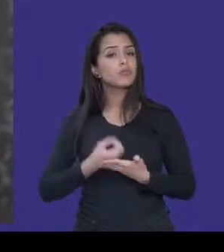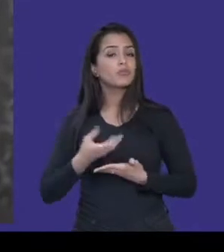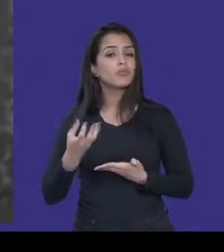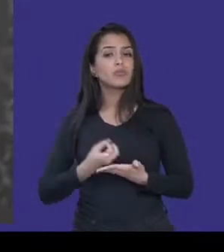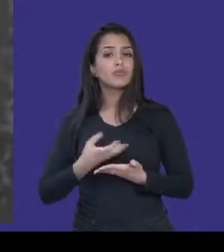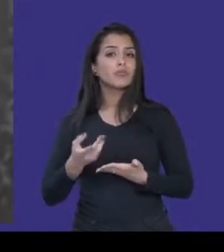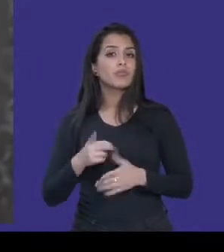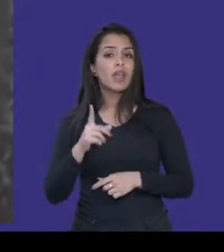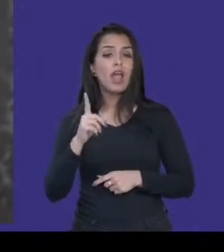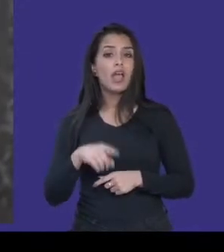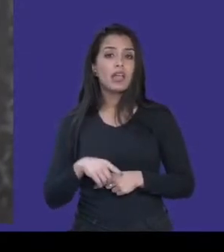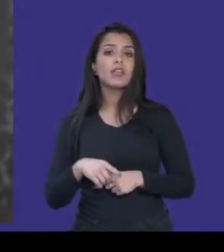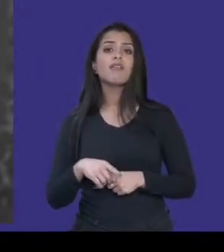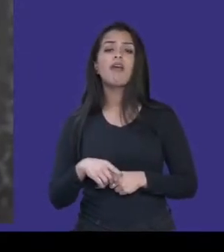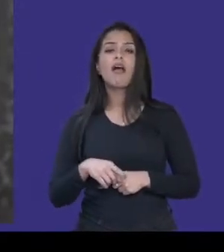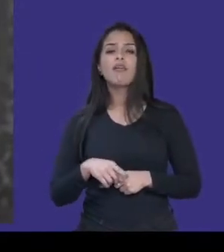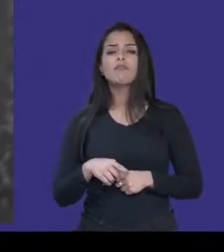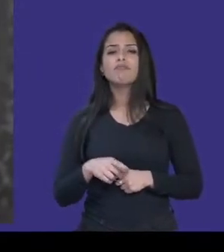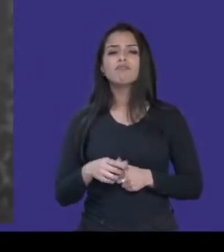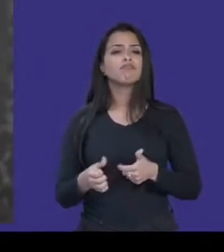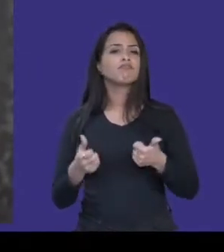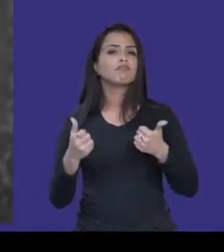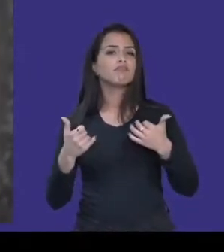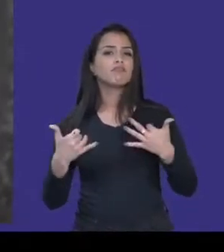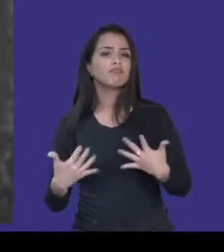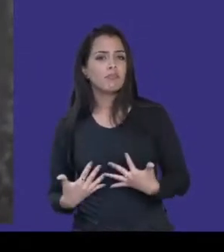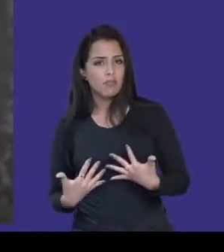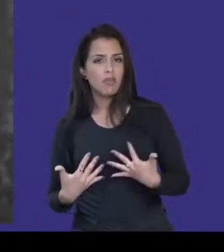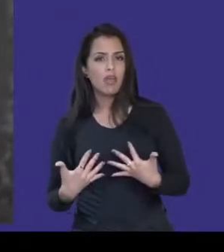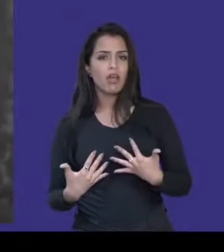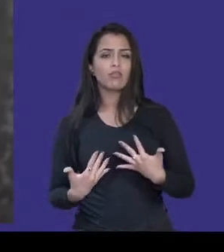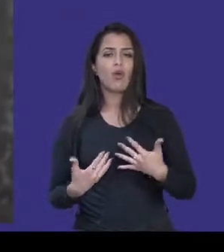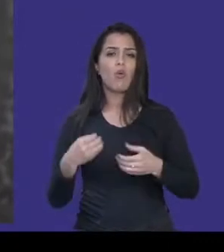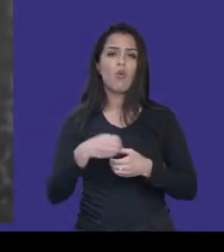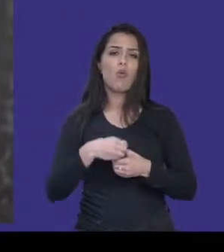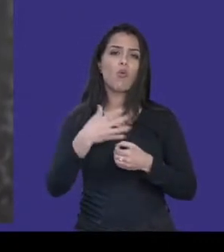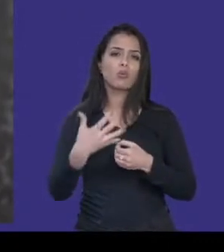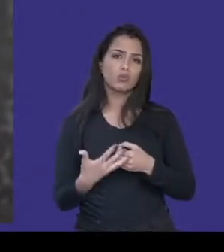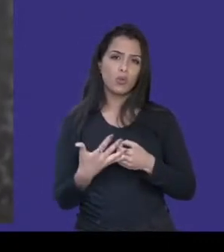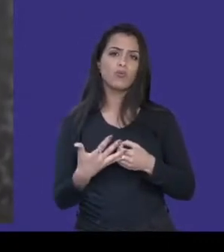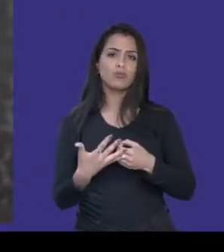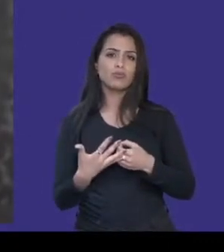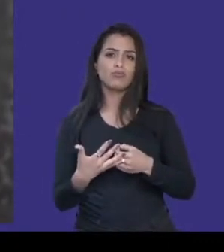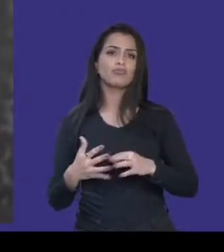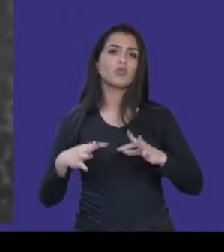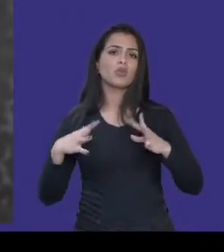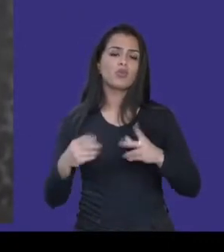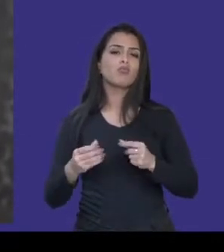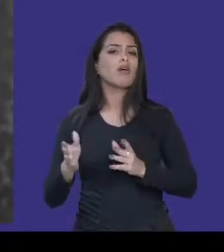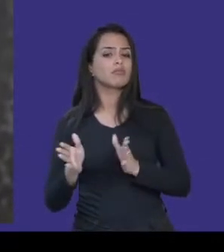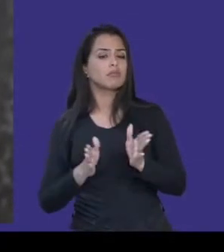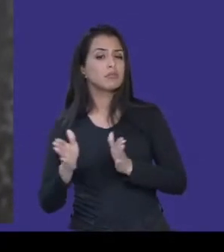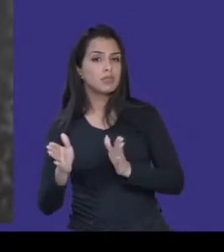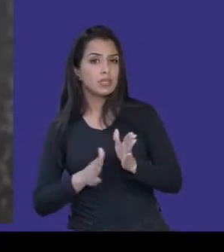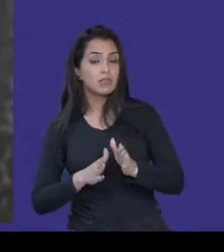fornecer uma transcrição daquele conteúdo. Indiscutivelmente, a consideração de acessibilidade mais importante